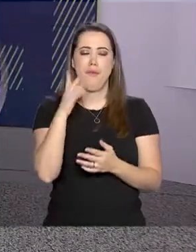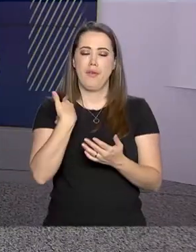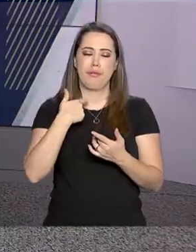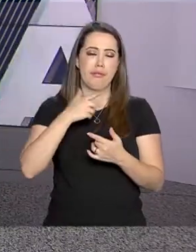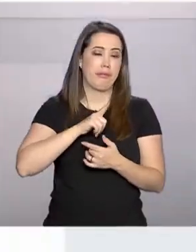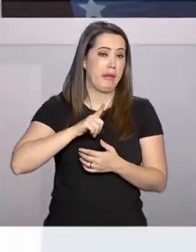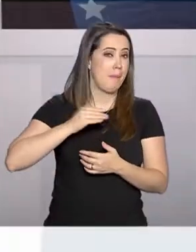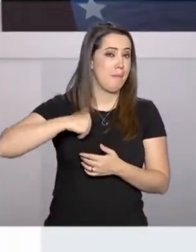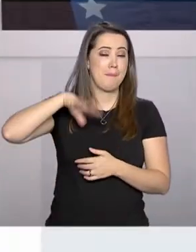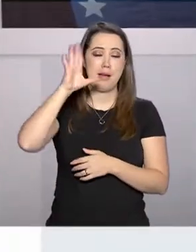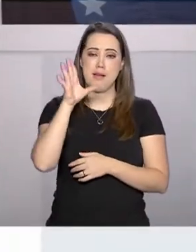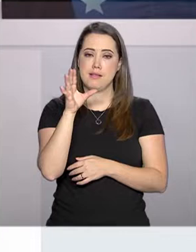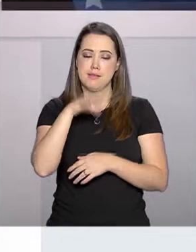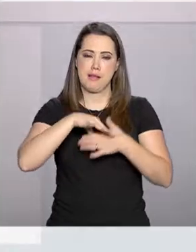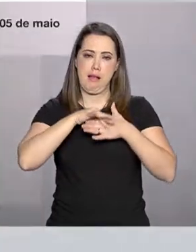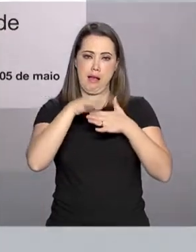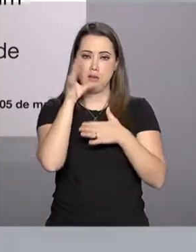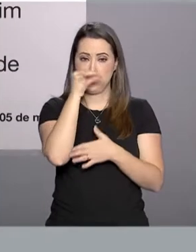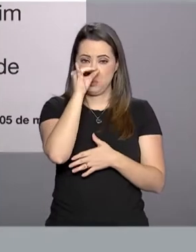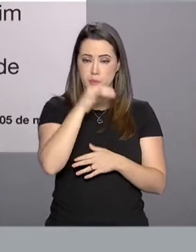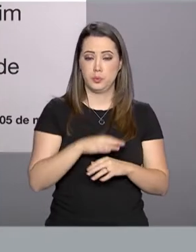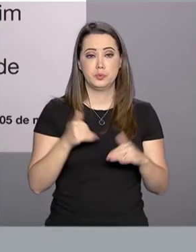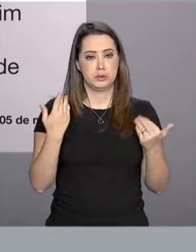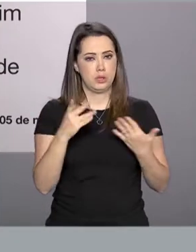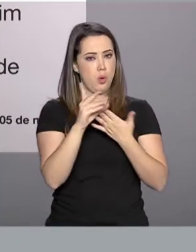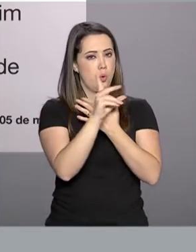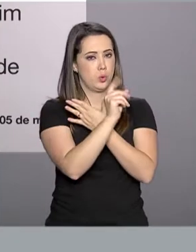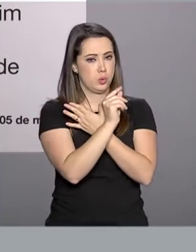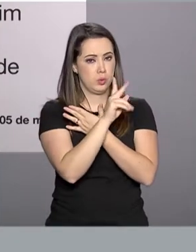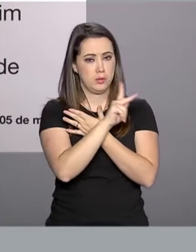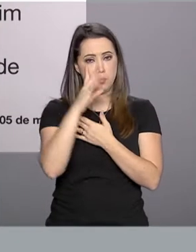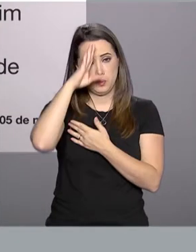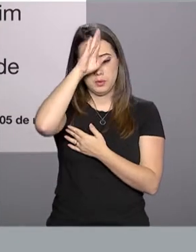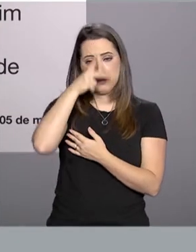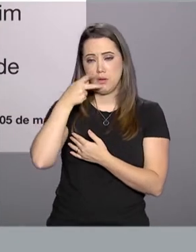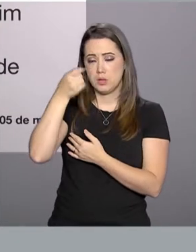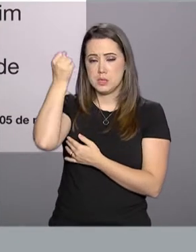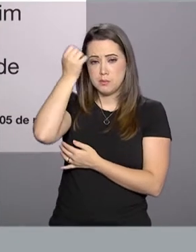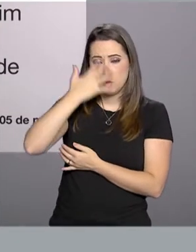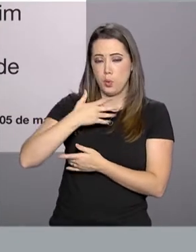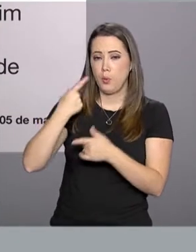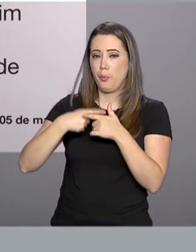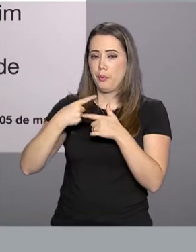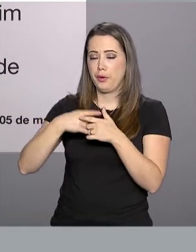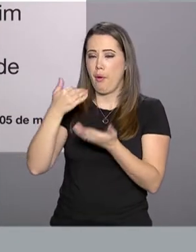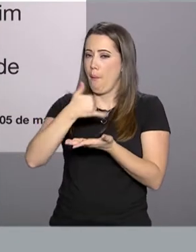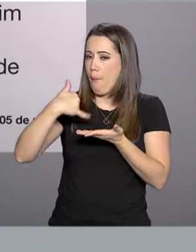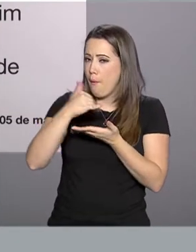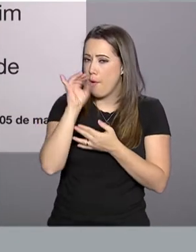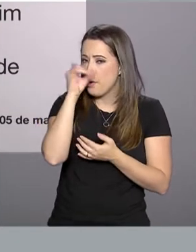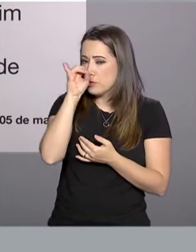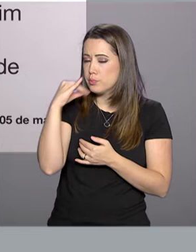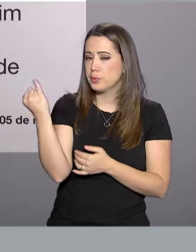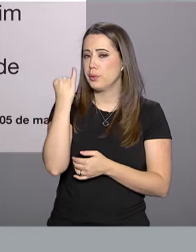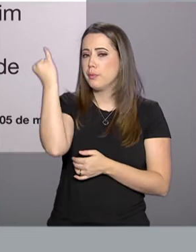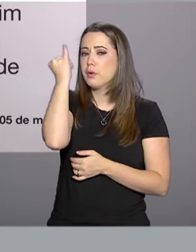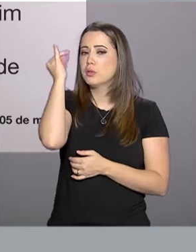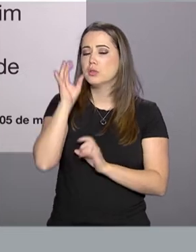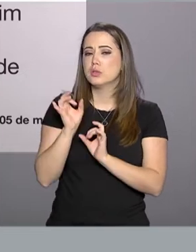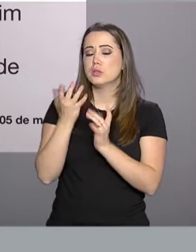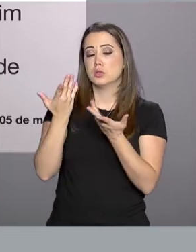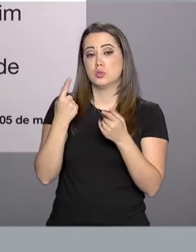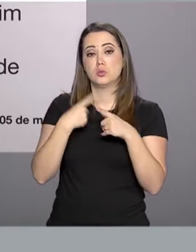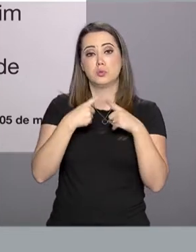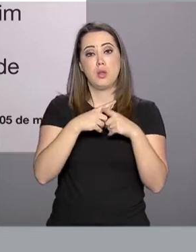Pelo Twitter, o presidente Jair Bolsonaro explicou que a importação da gordura de porco atende a um pedido da Associação